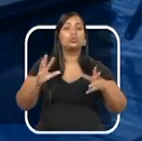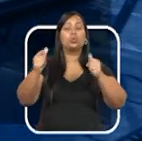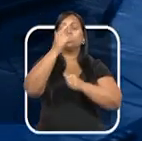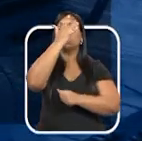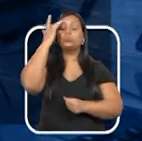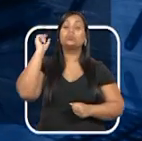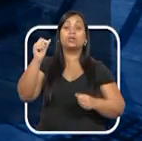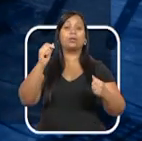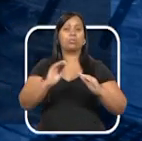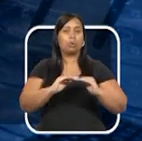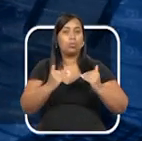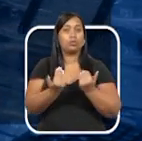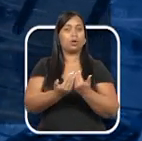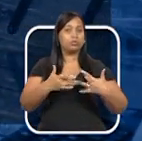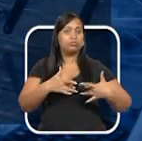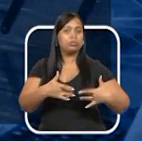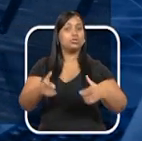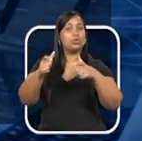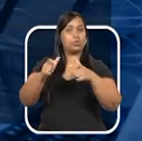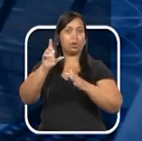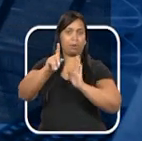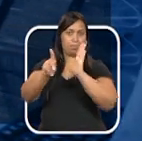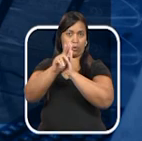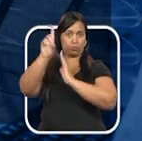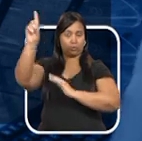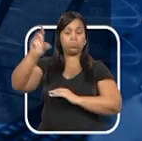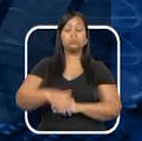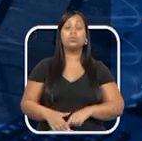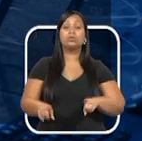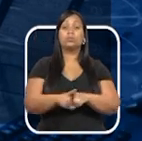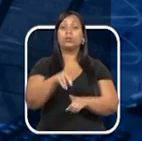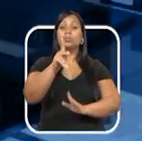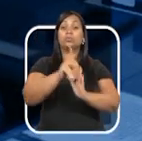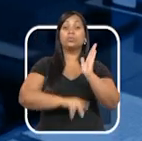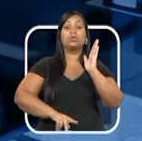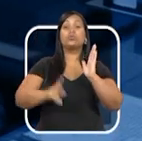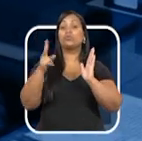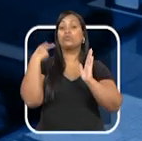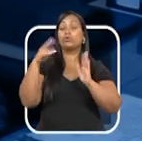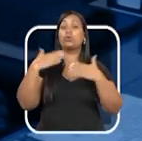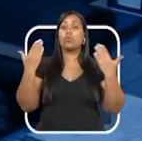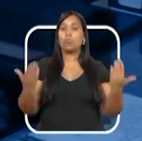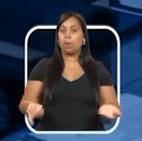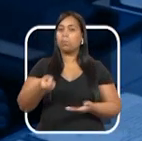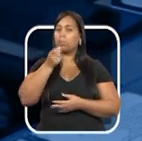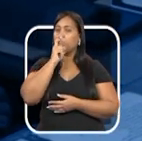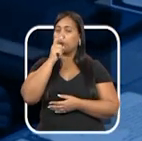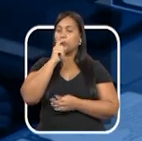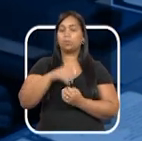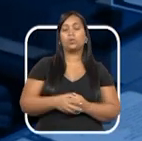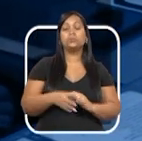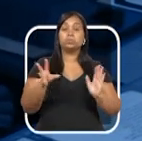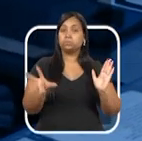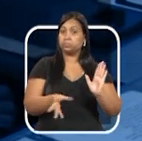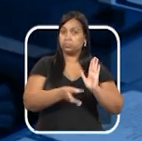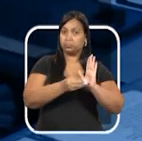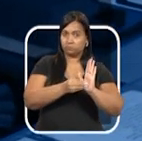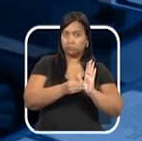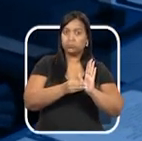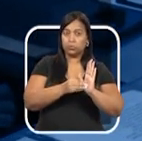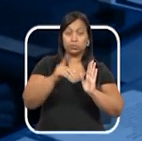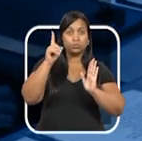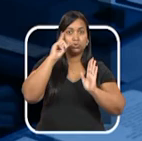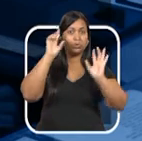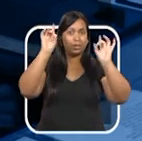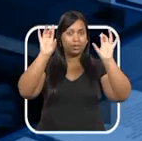comunidade fraterna Cantinho de Deus. E projeto do vereador Pedro Roberto Gomes institui e inclui no calendário oficial